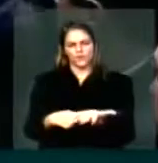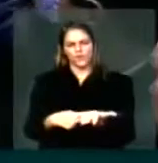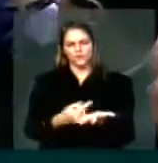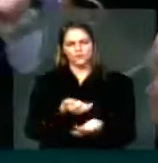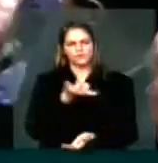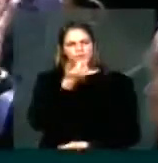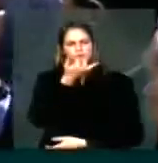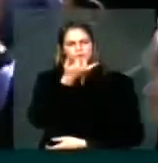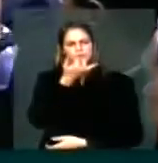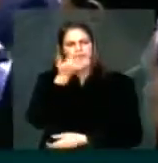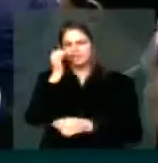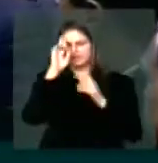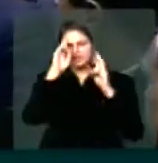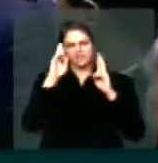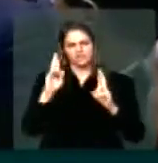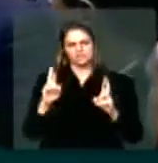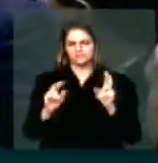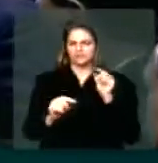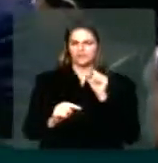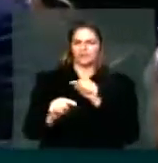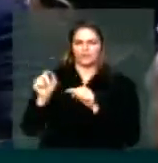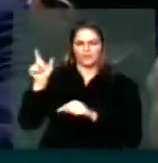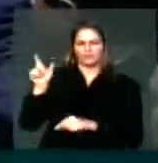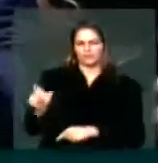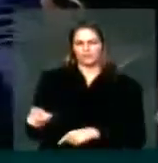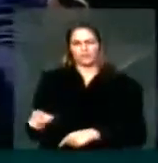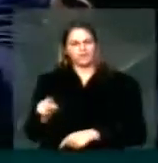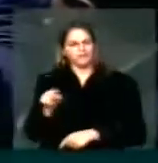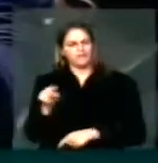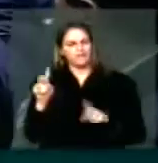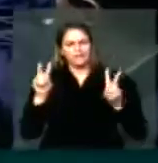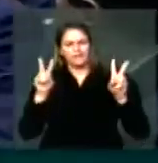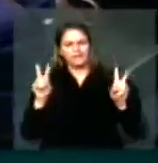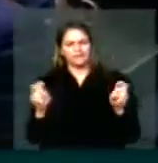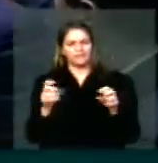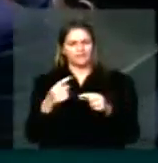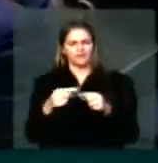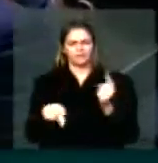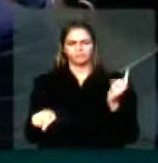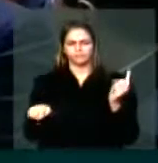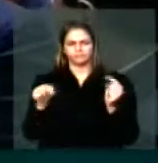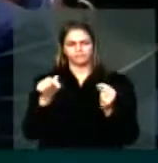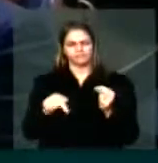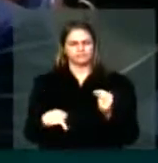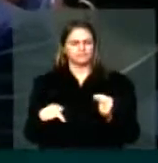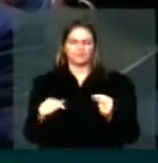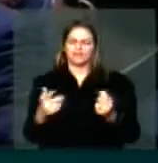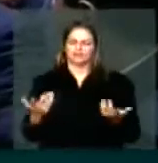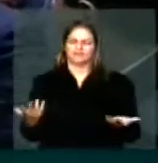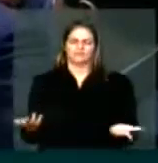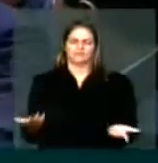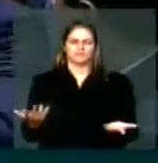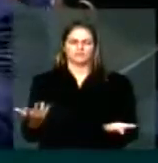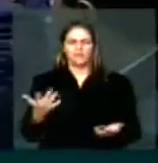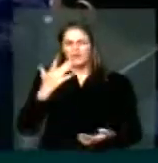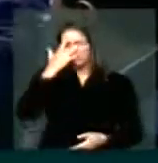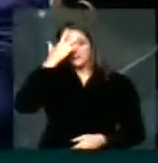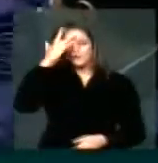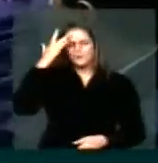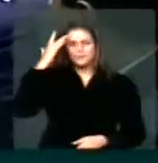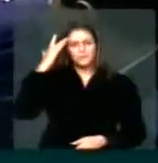com todo o respeito ao o deputado mencionou, essa matéria é absolutamente inerente a essa questão. Vieram aqui